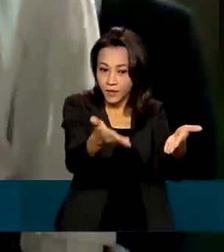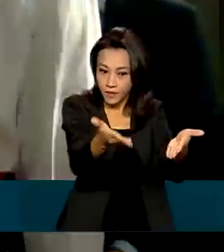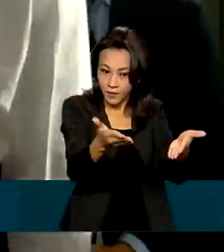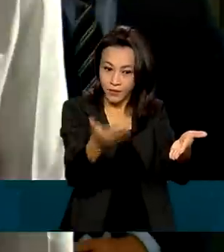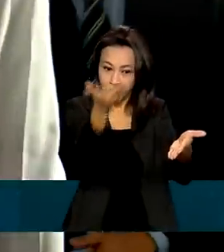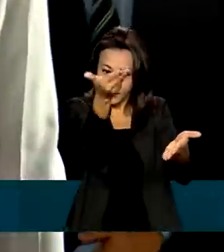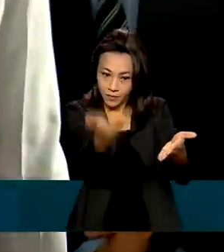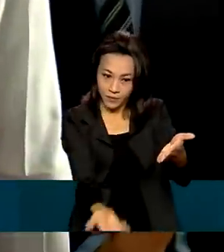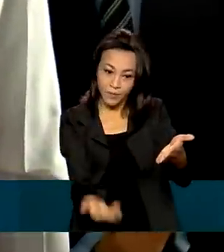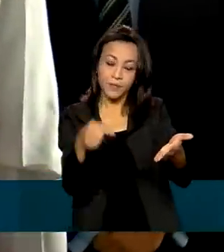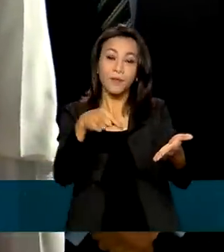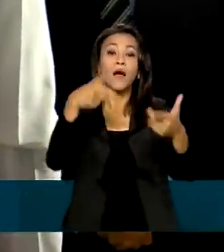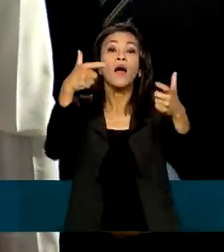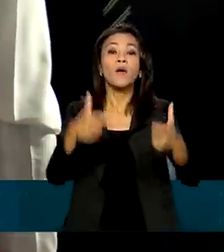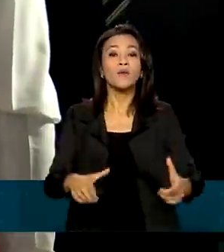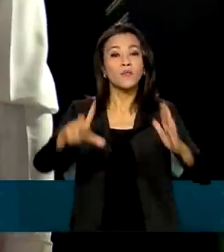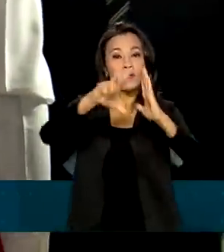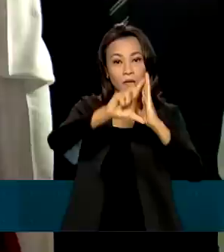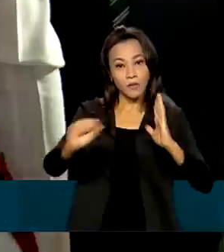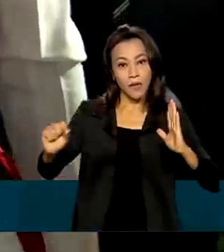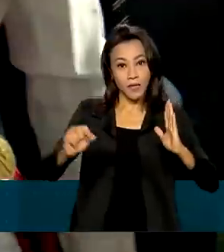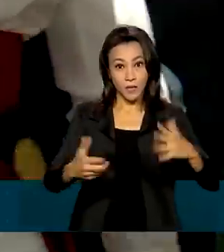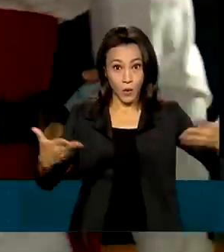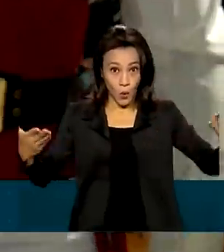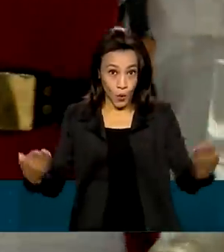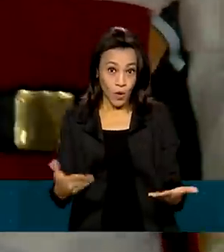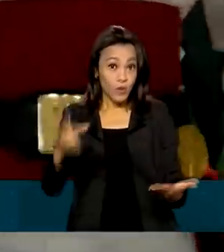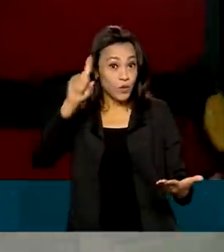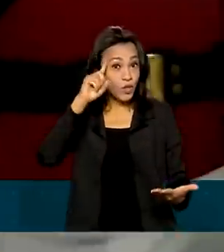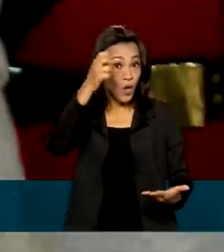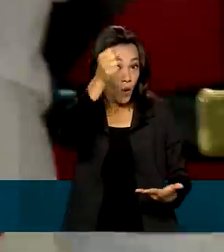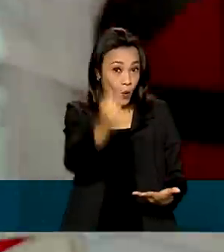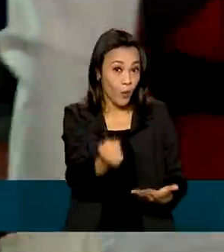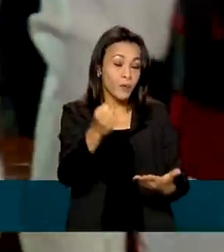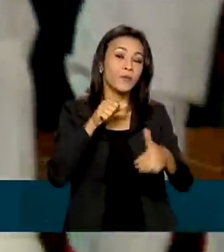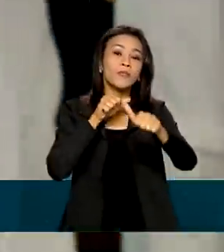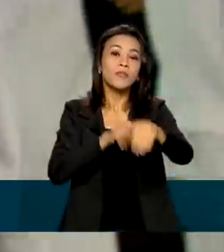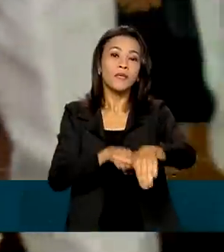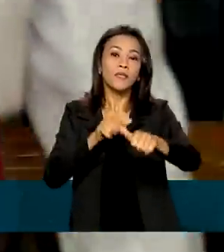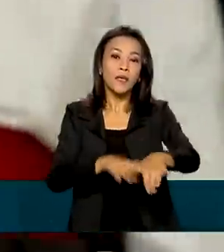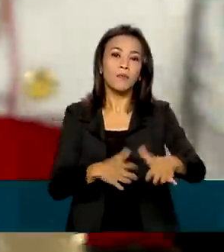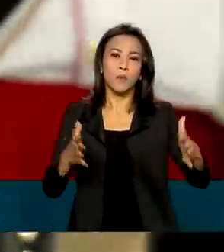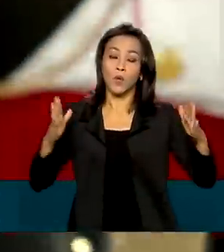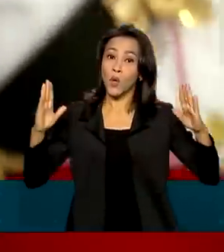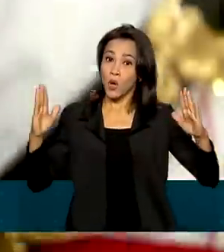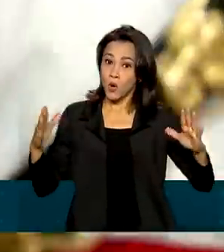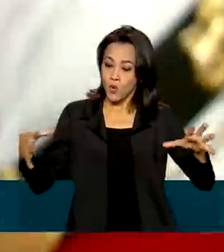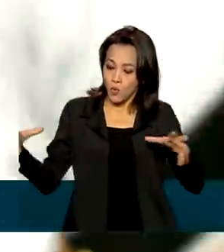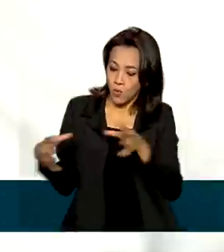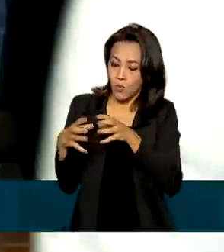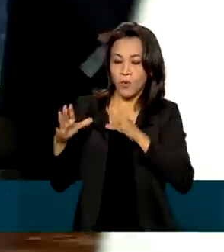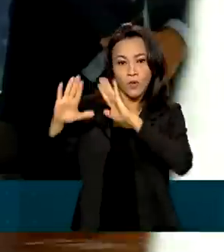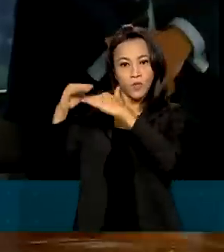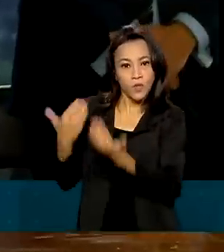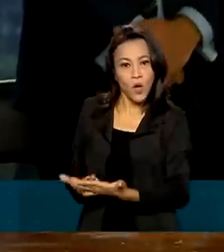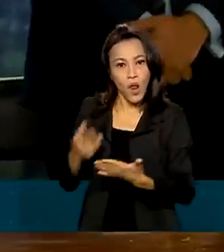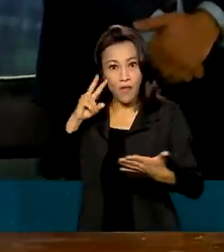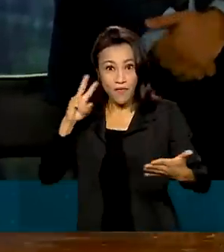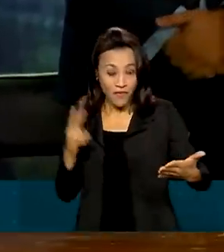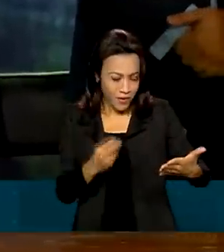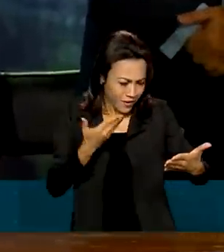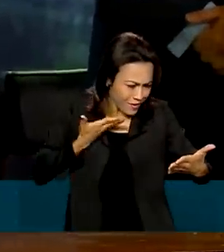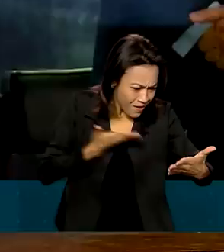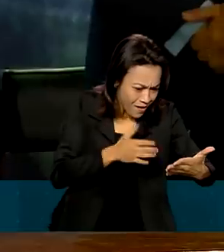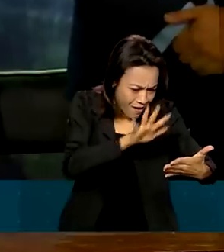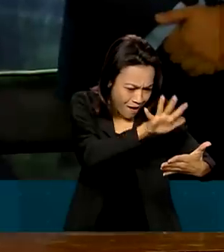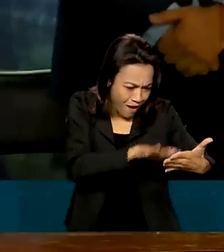Ramos, no Palácio do Planalto. A partir de 8 de setembro, grupos escolares vão poder ver de perto as